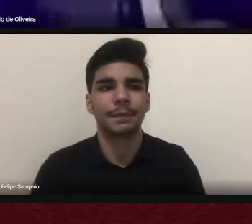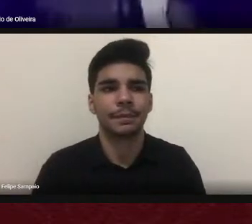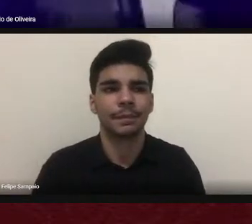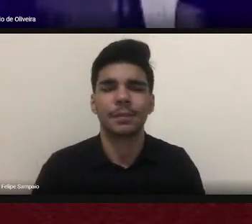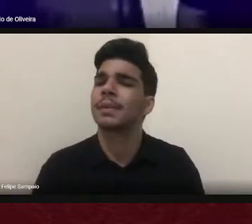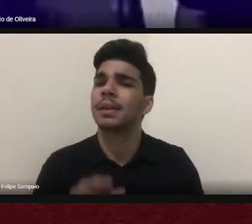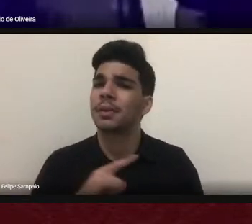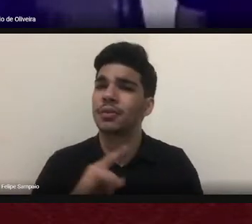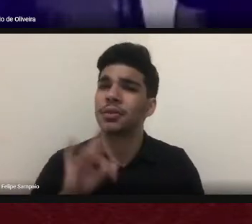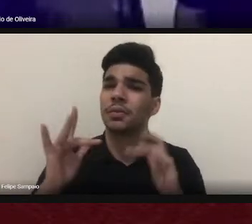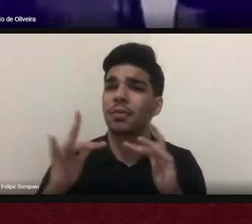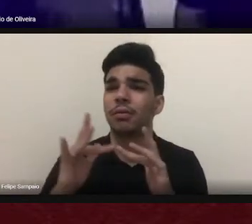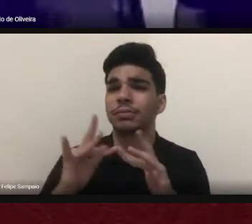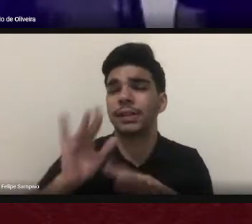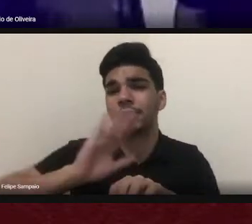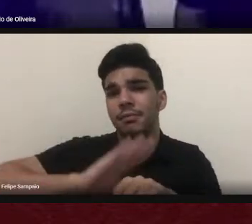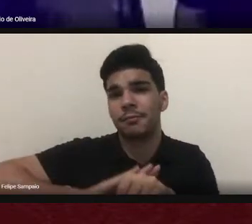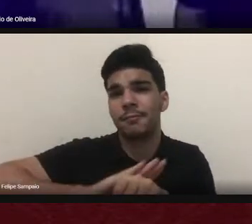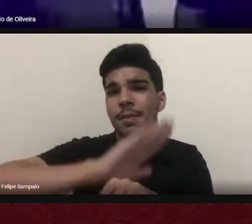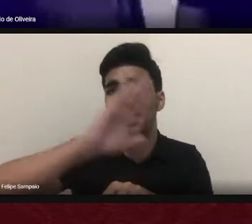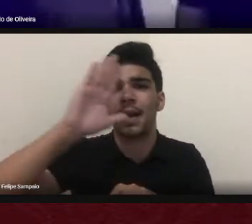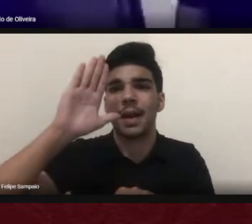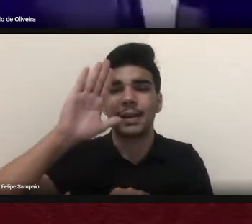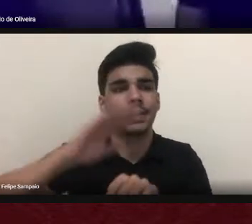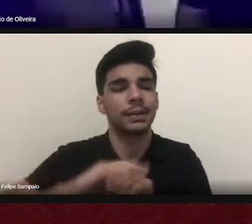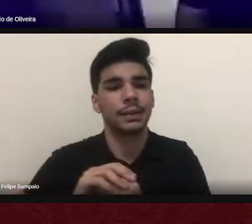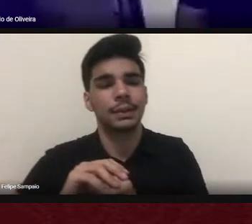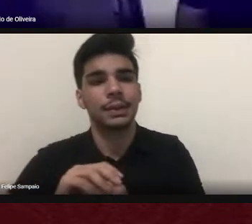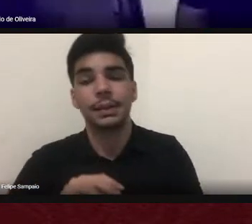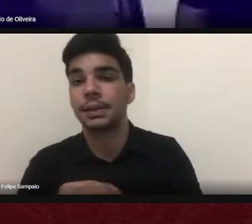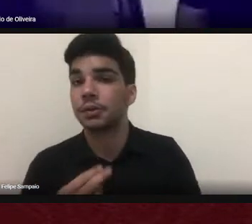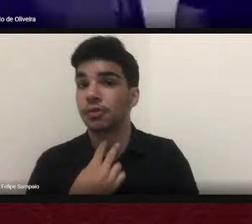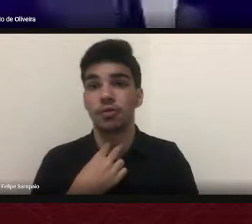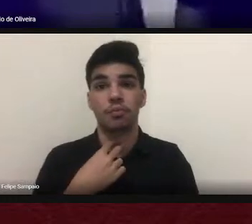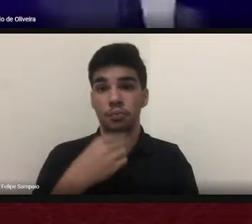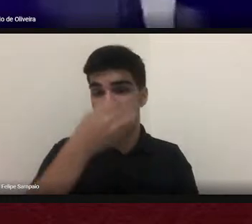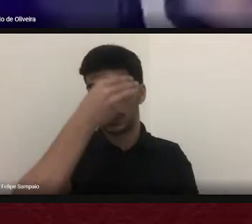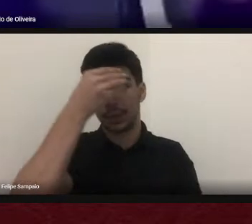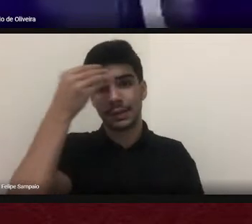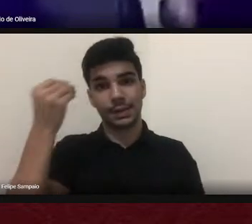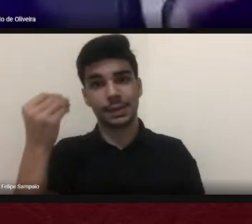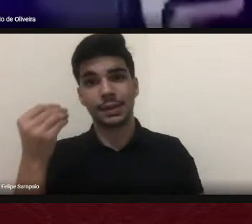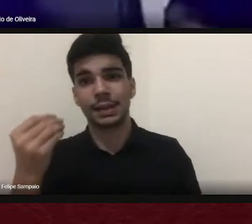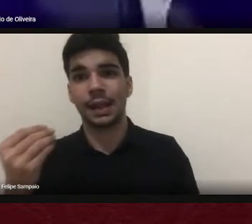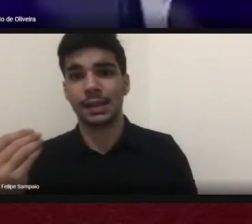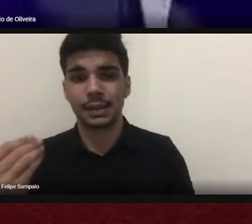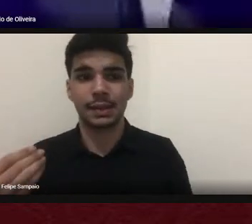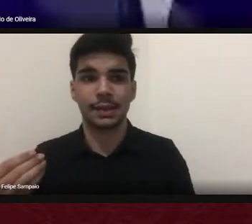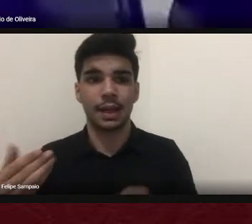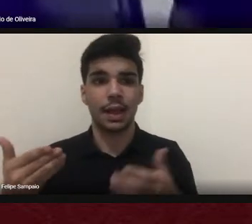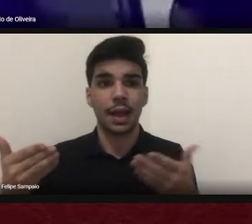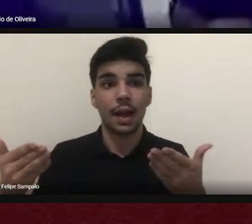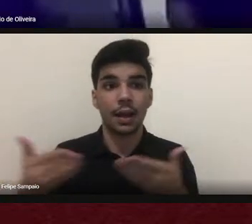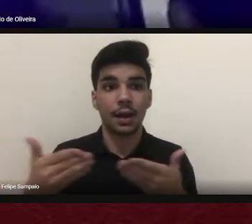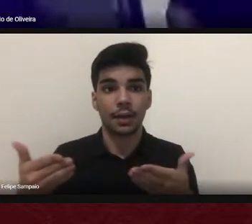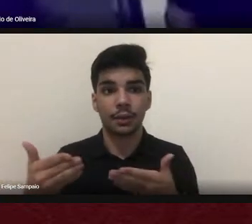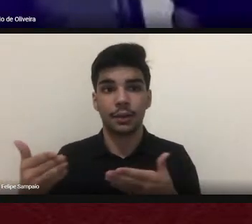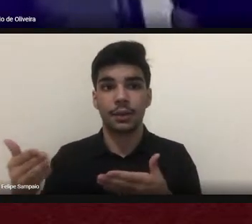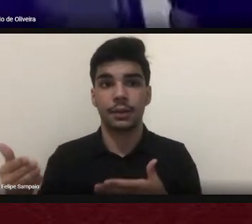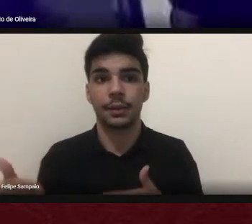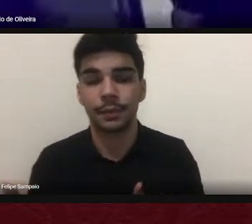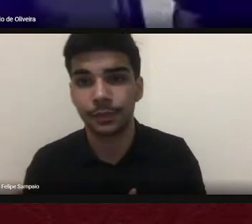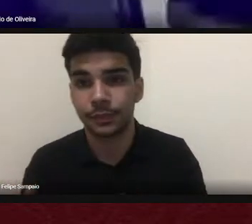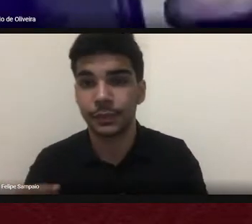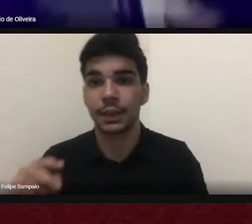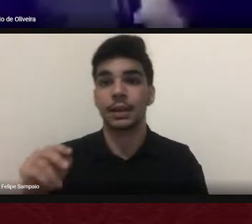contato maior e eu não posso esquecer de agradecer nominalmente aqui nesse momento é